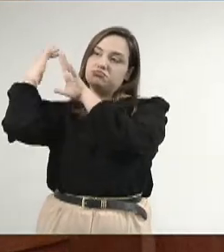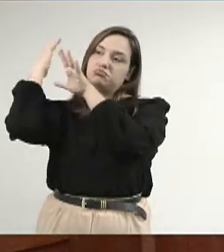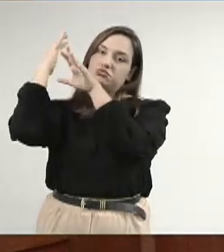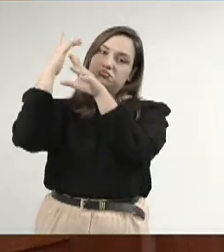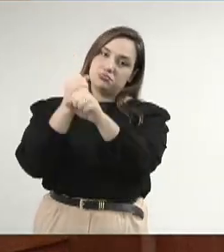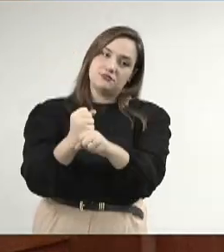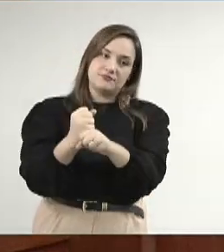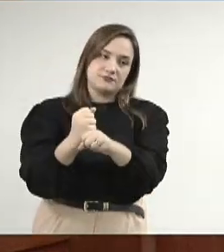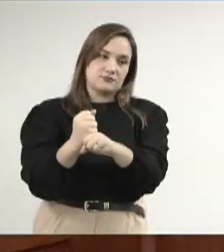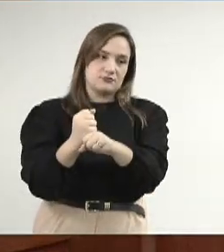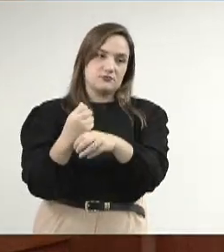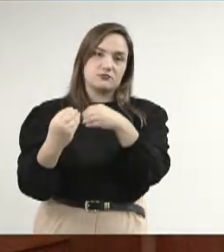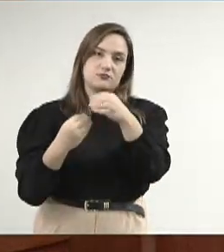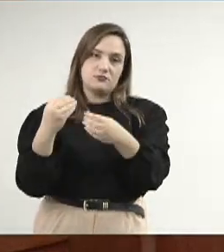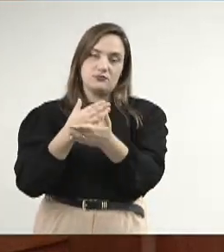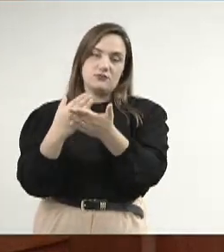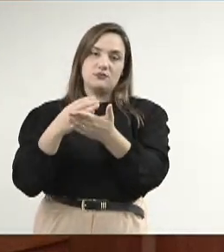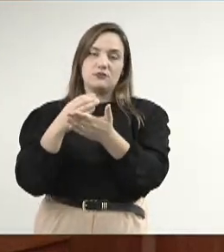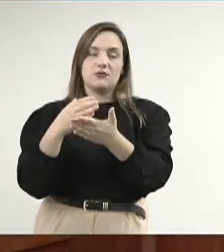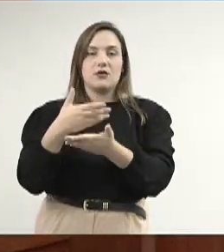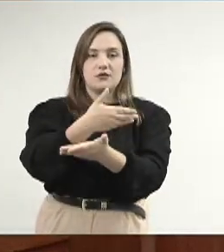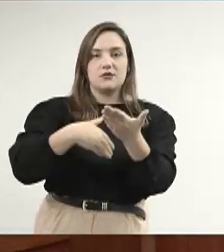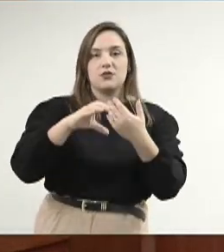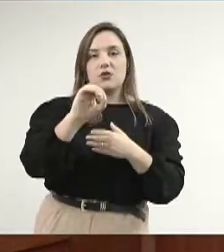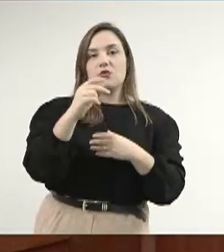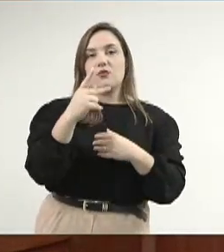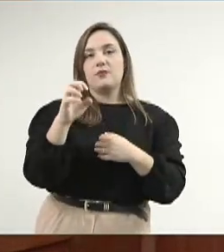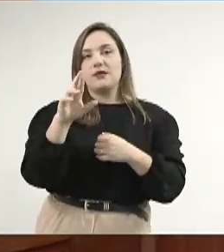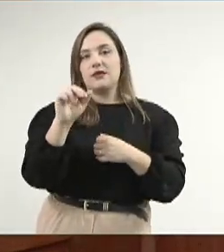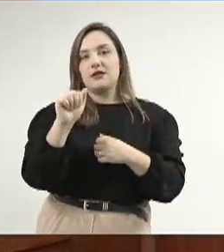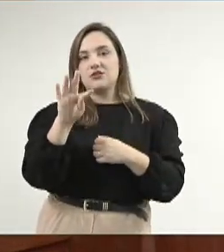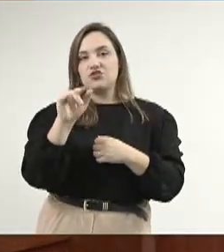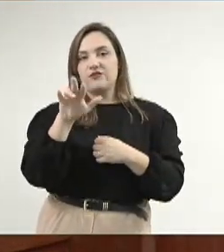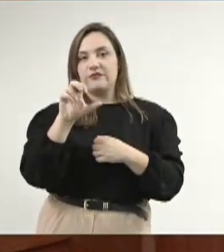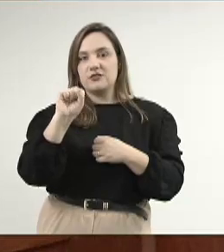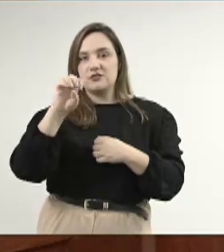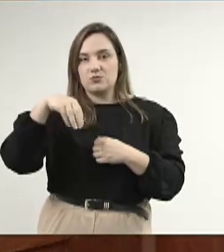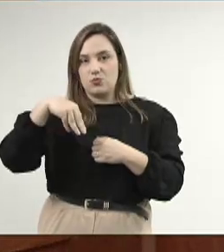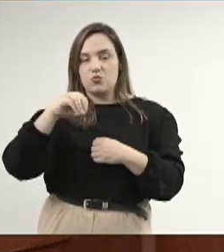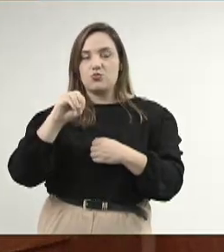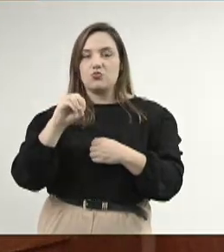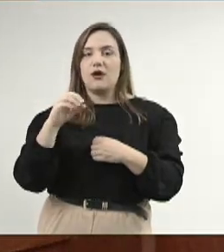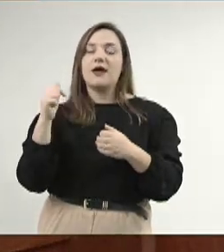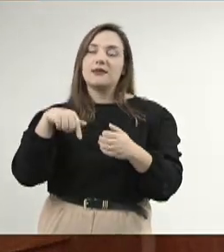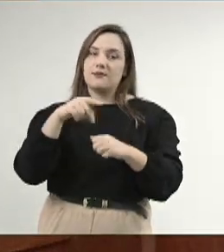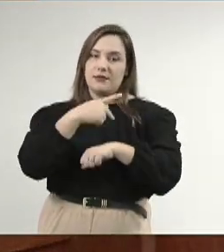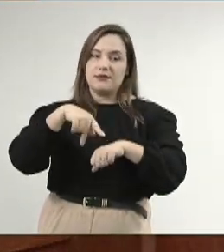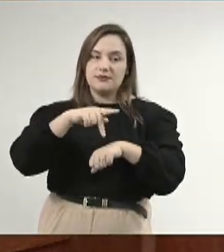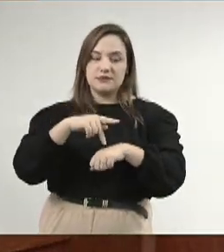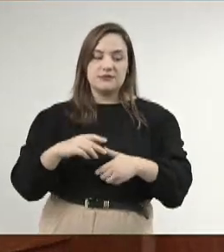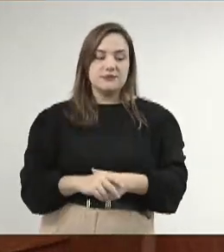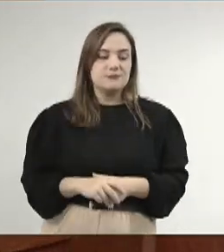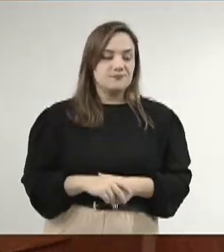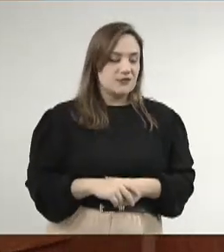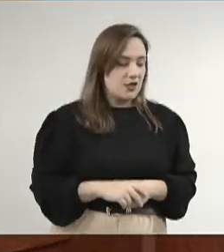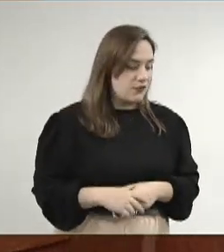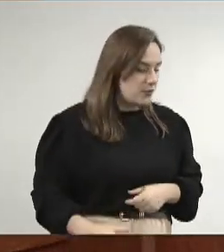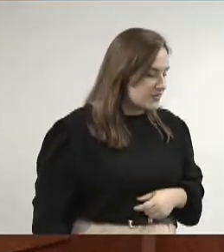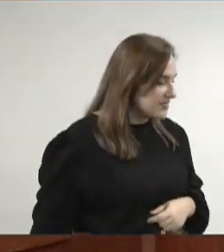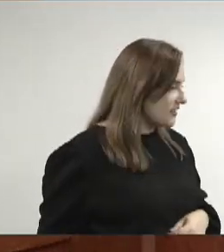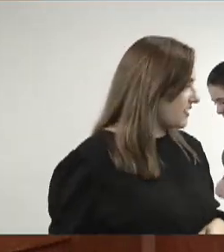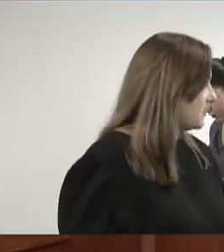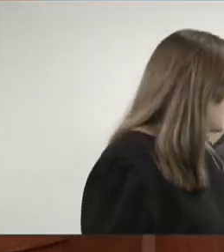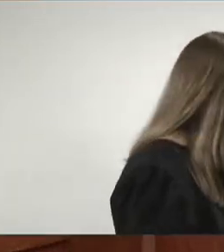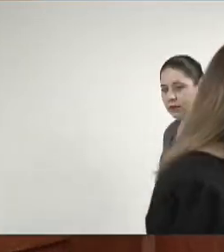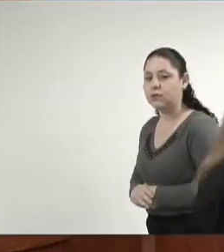do cooperativismo aqui do nosso estado, do nosso país, eu gostaria, seu presidente, agradecendo